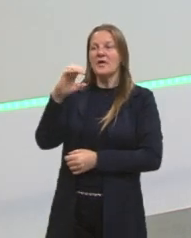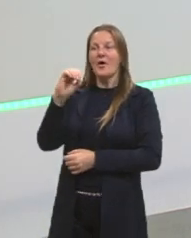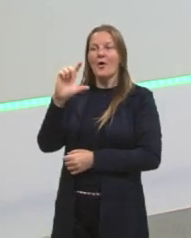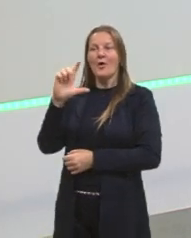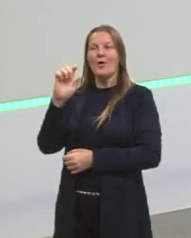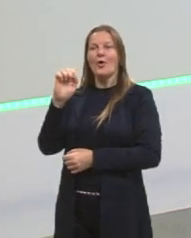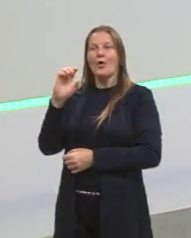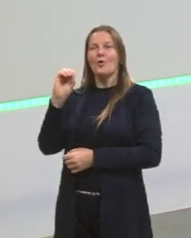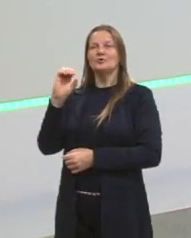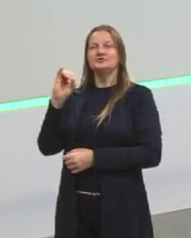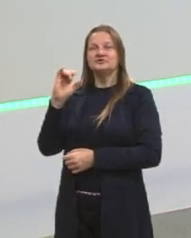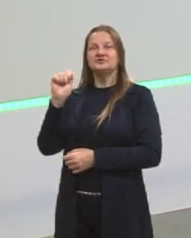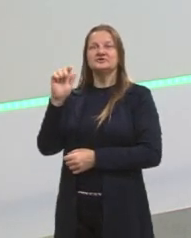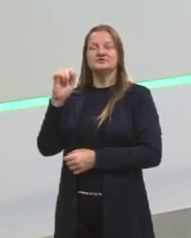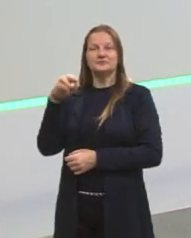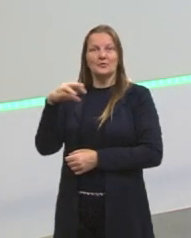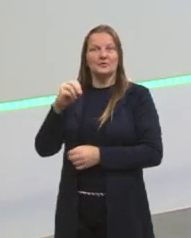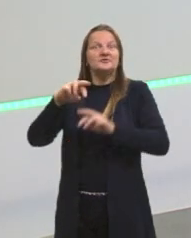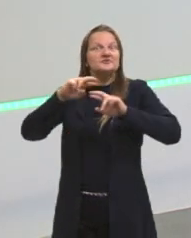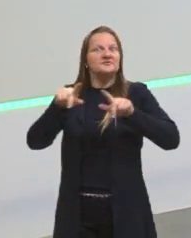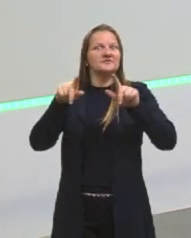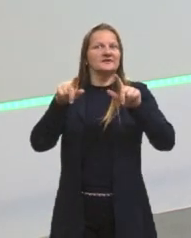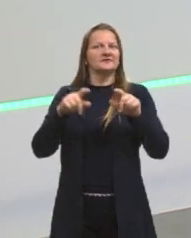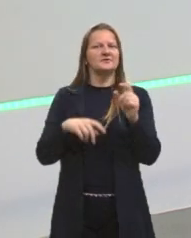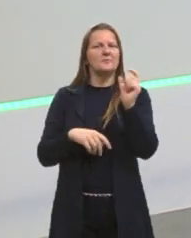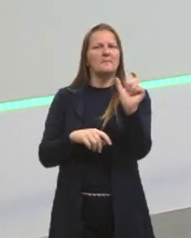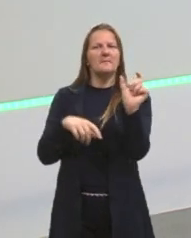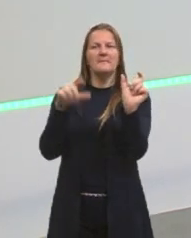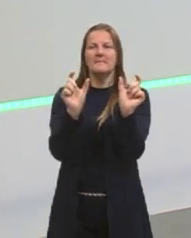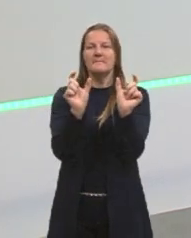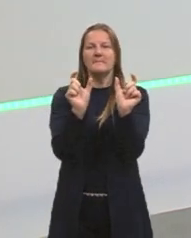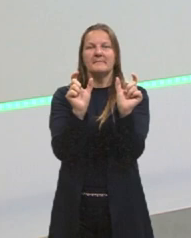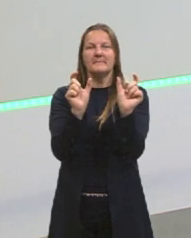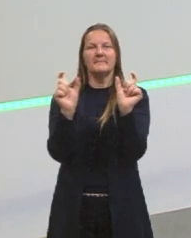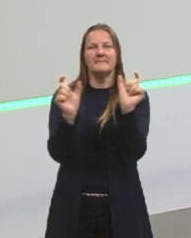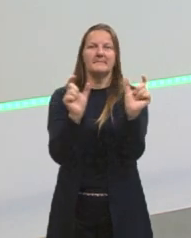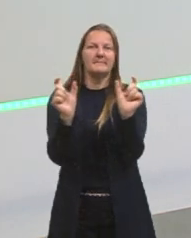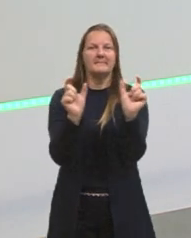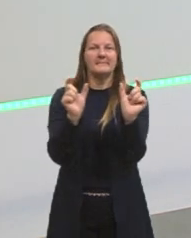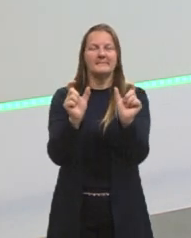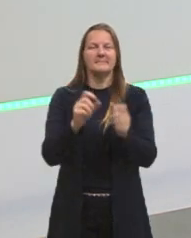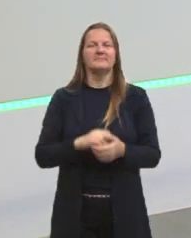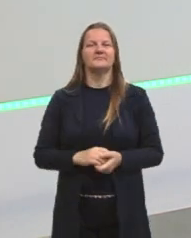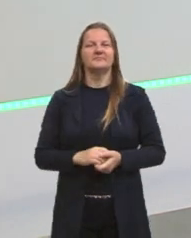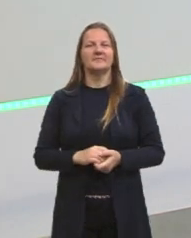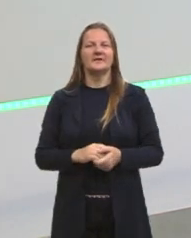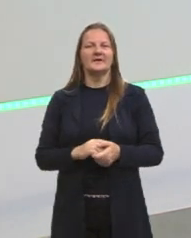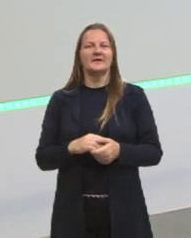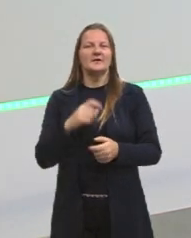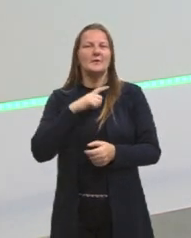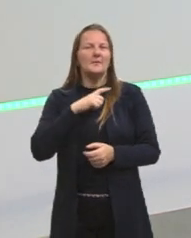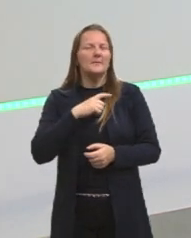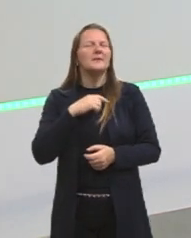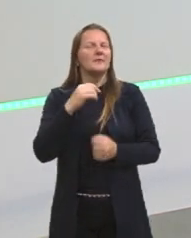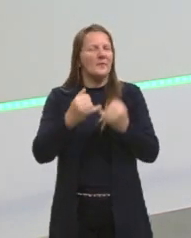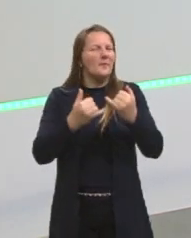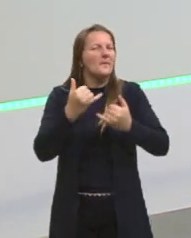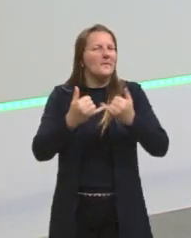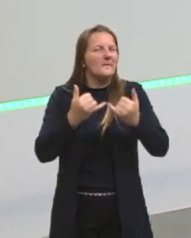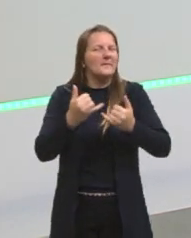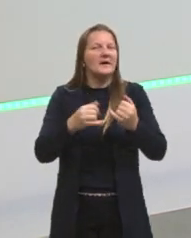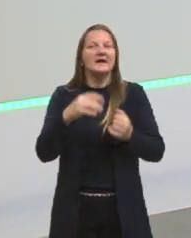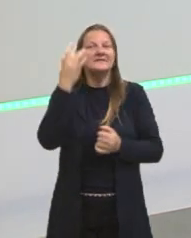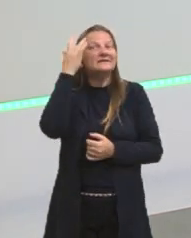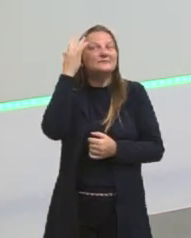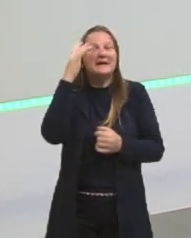usou um estrangeirismo. Ah, mas eu usei um estrangeirismo. Não, tu criou um neologismo. Então, quer dizer, as pessoas normalmente não